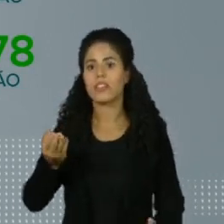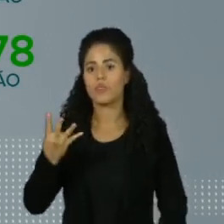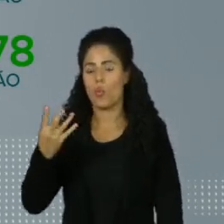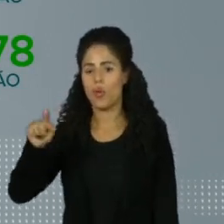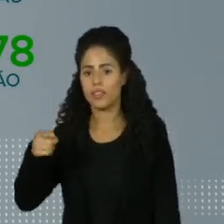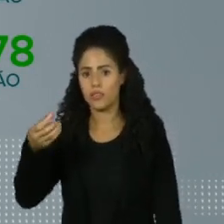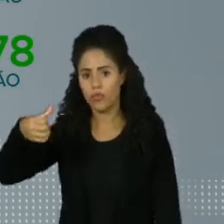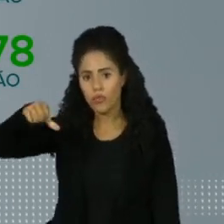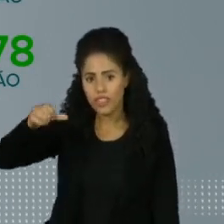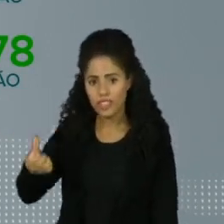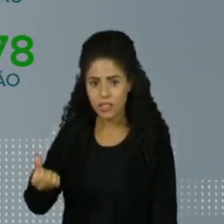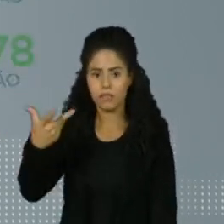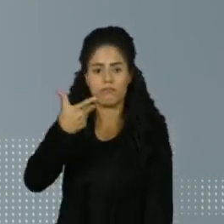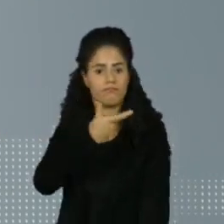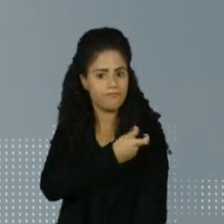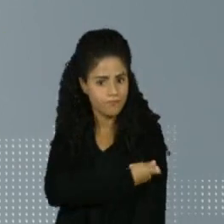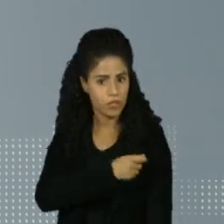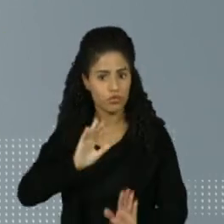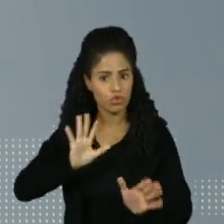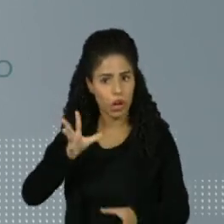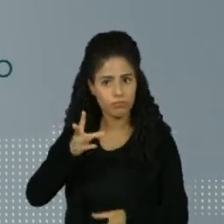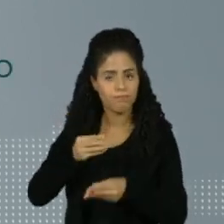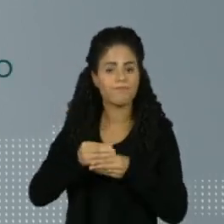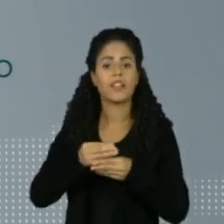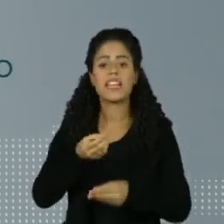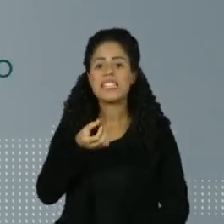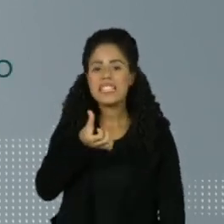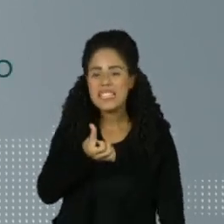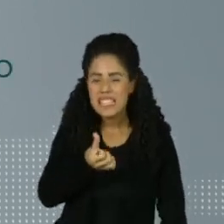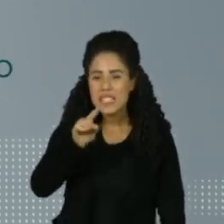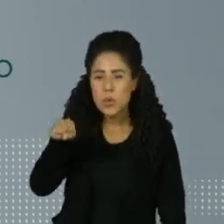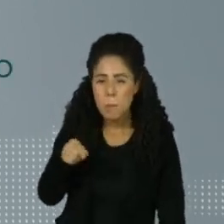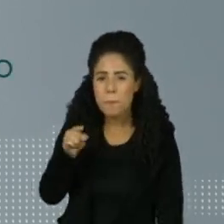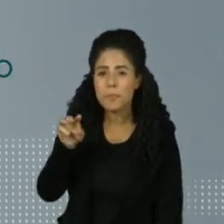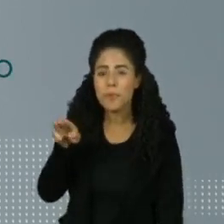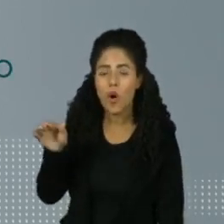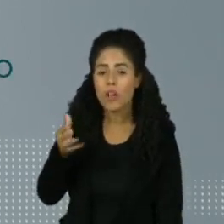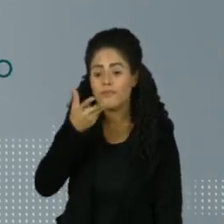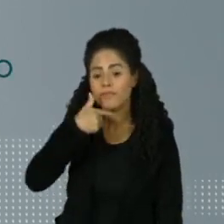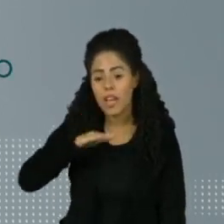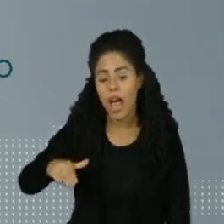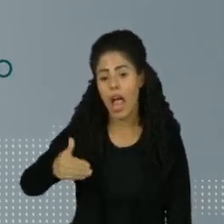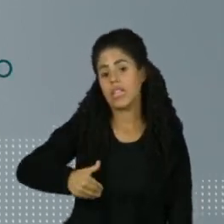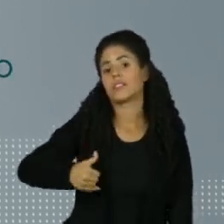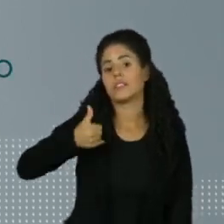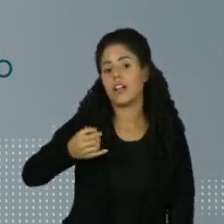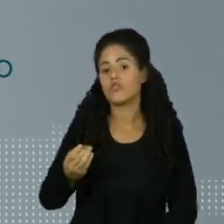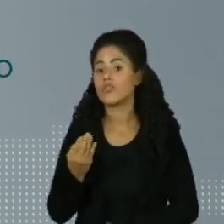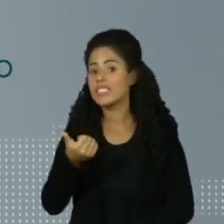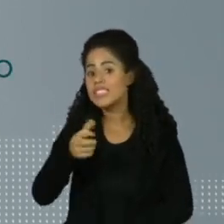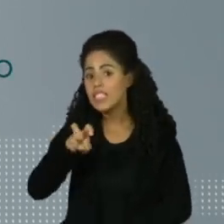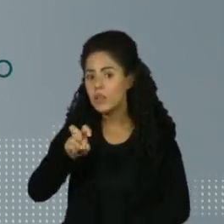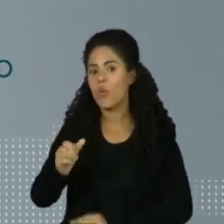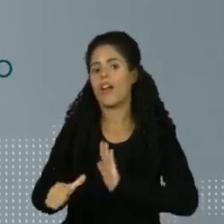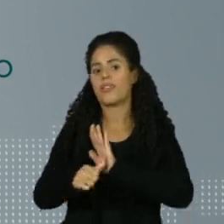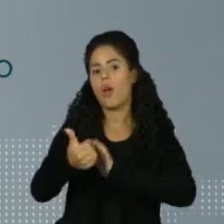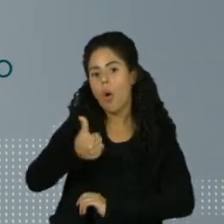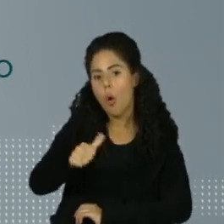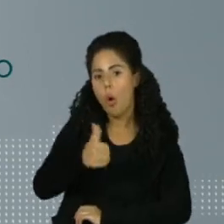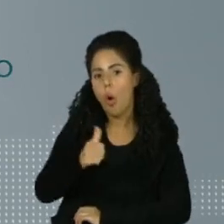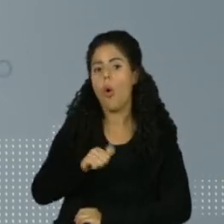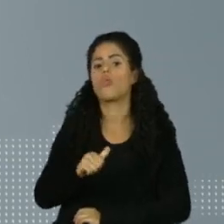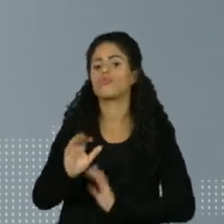com a dose de reforço. Quase 6 milhões de crianças entre 5 e 11 anos foram vacinadas contra o